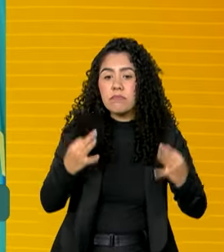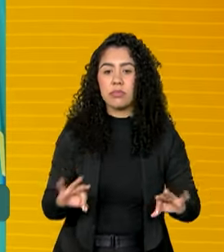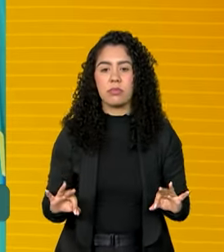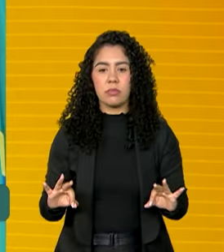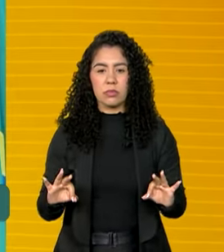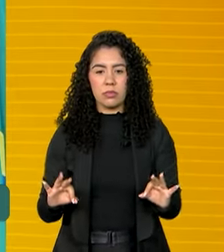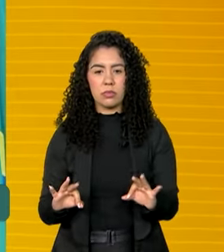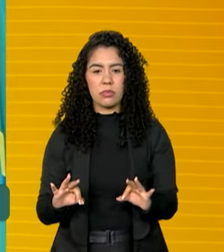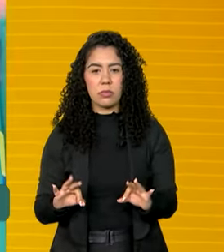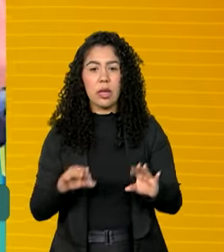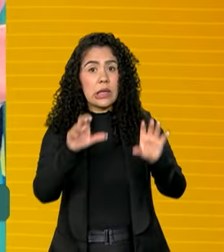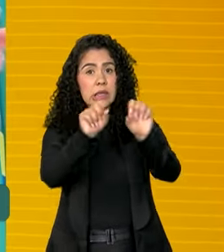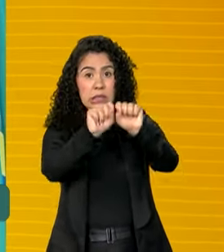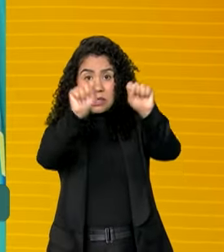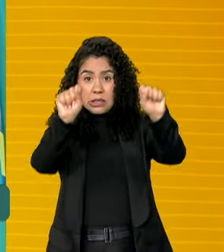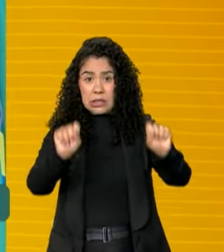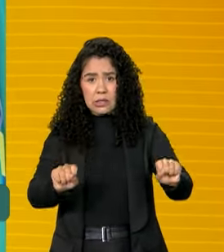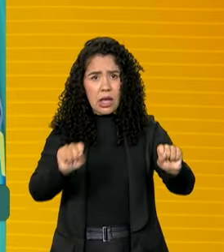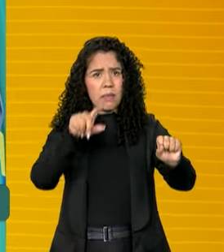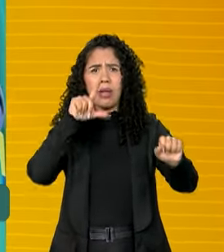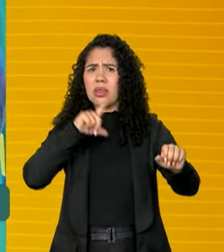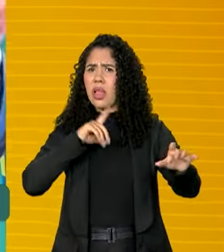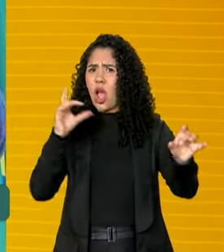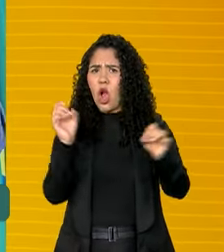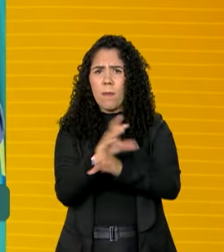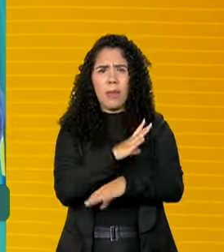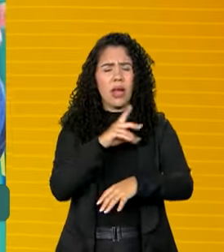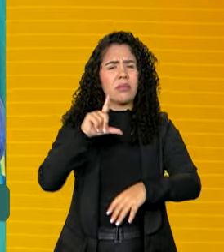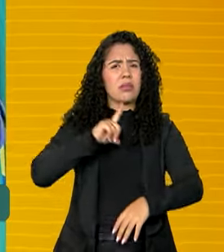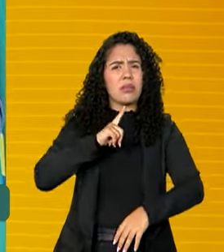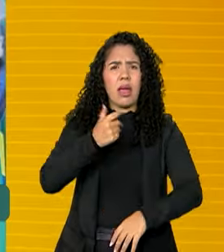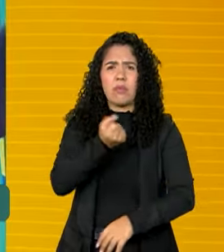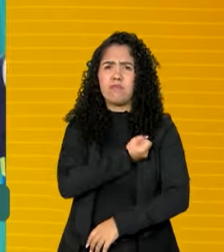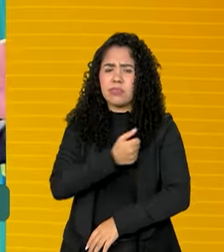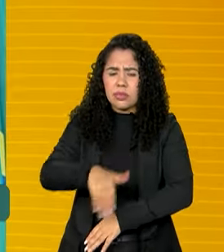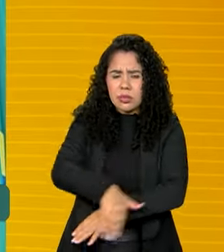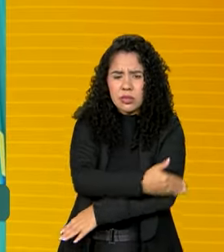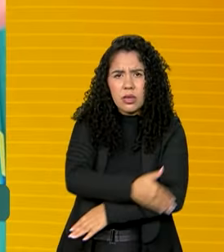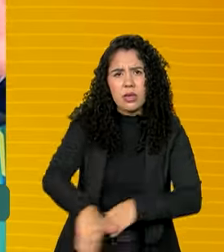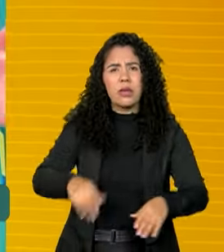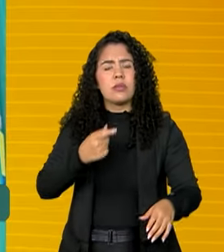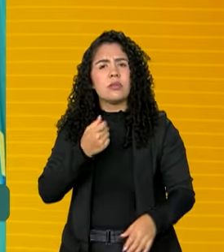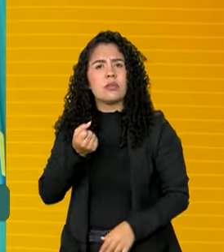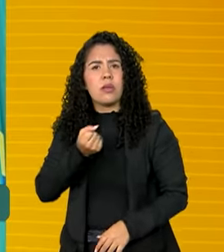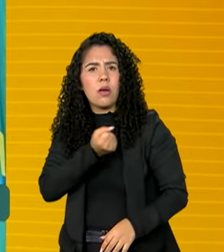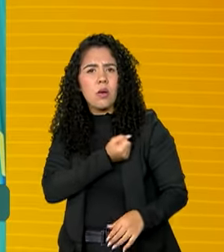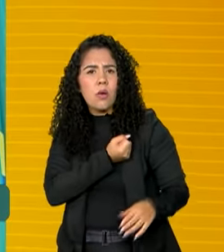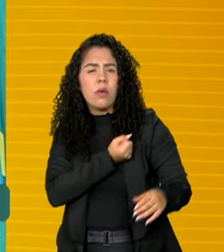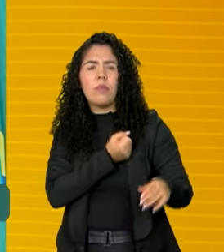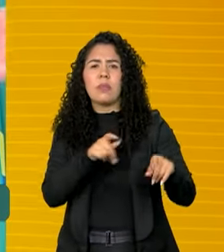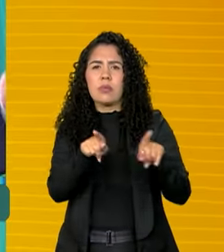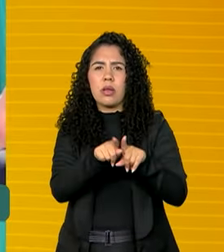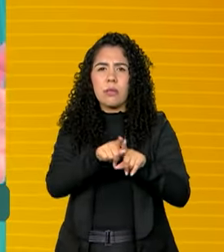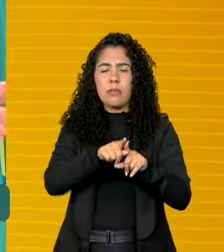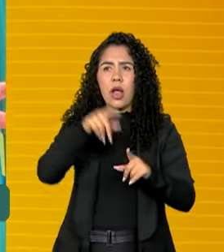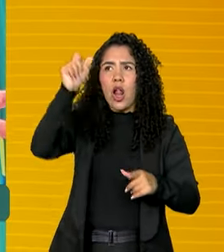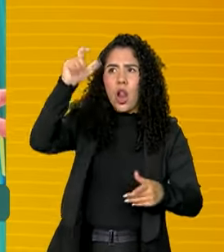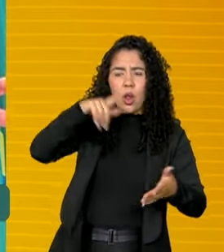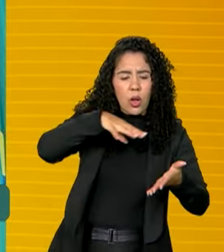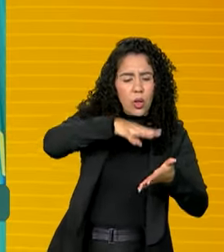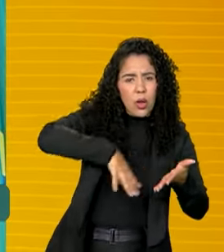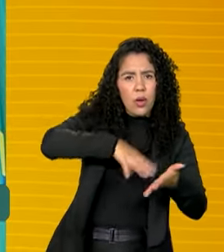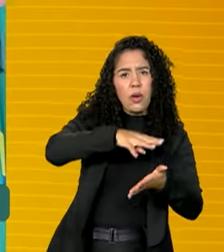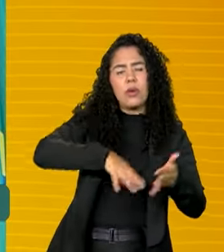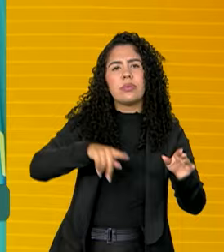Nós temos lá no sistema tudo que é endereço. Tendo conta de luz, conta de água, conta de telefone, Cade Único, cartão do SUS.